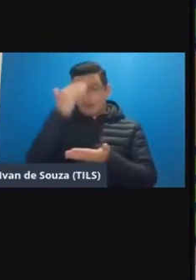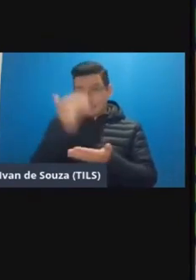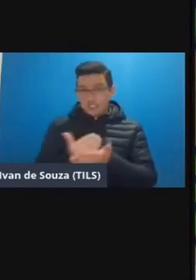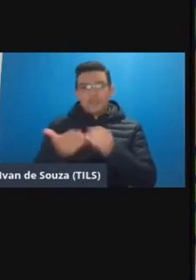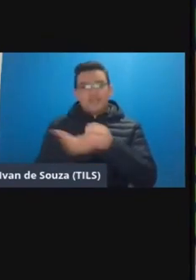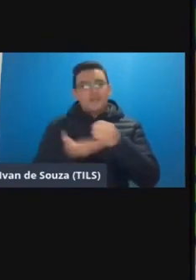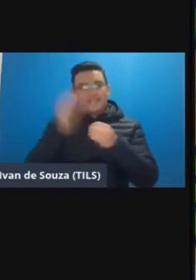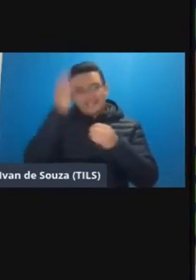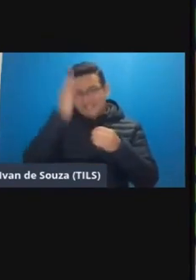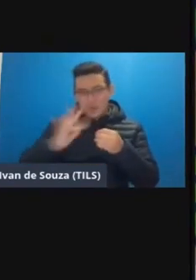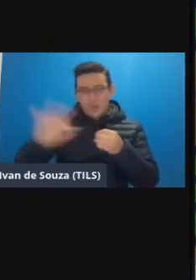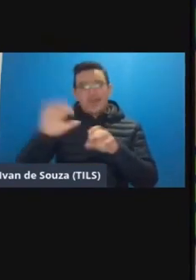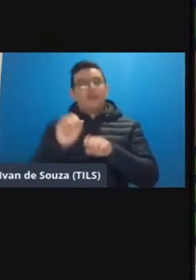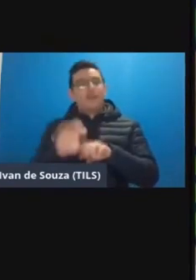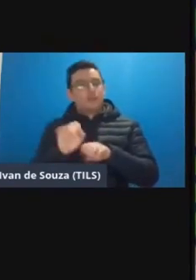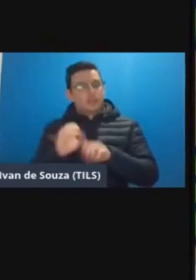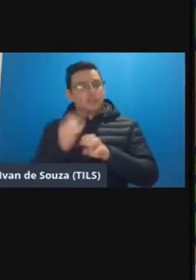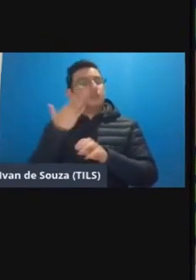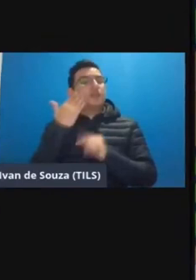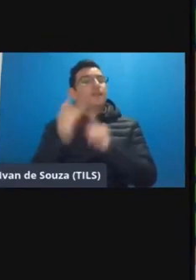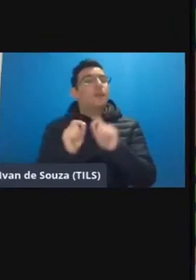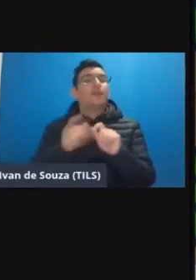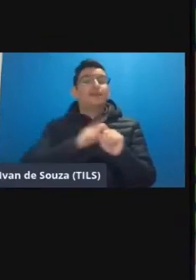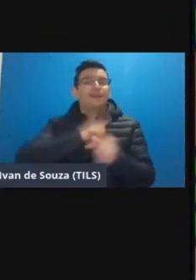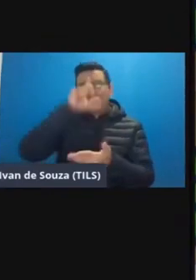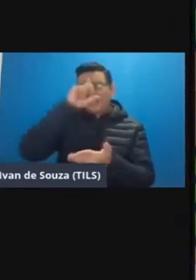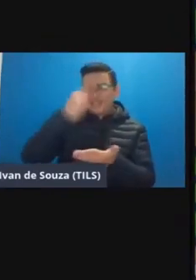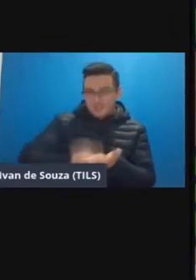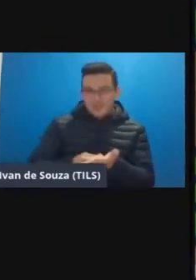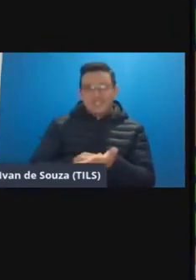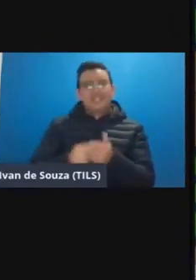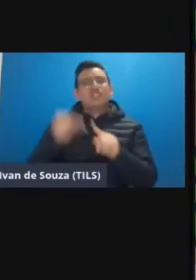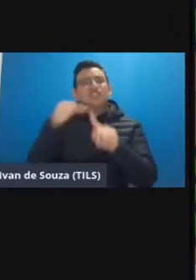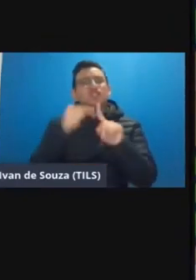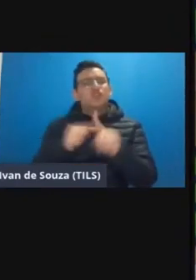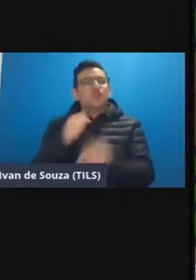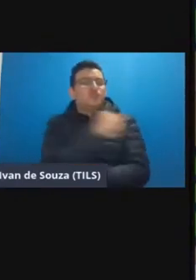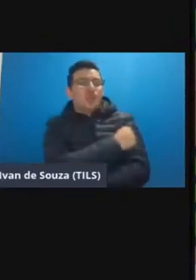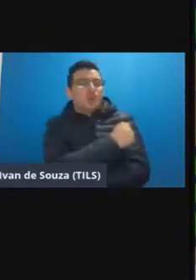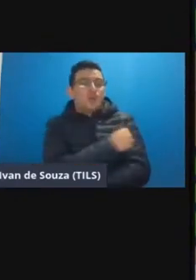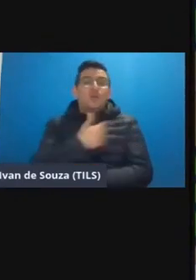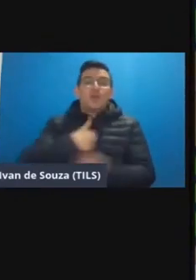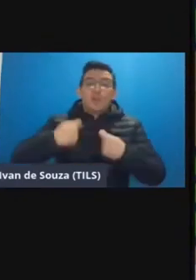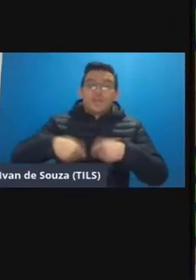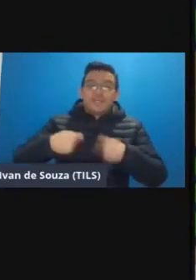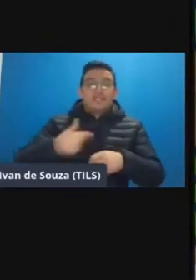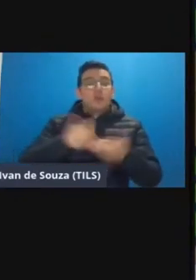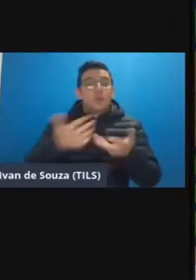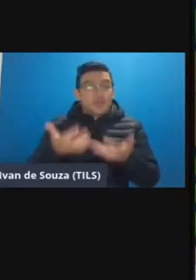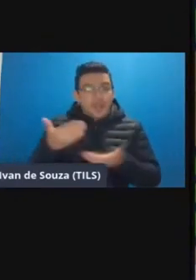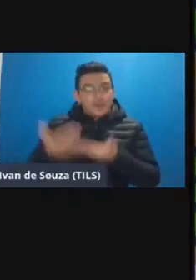bases teóricas né da educação em saber o que é tomar decisões né e que tipo de estudante eu preciso eu gostaria de